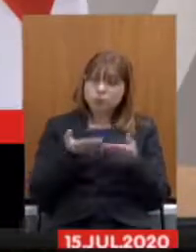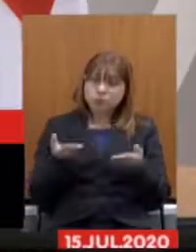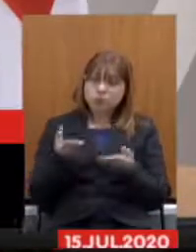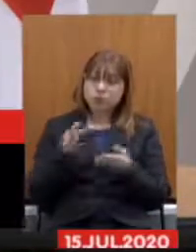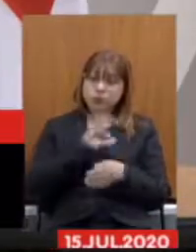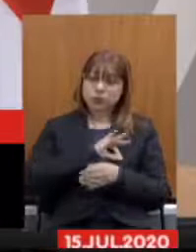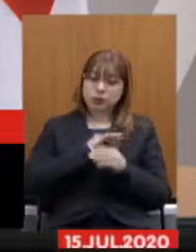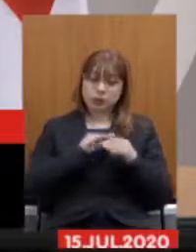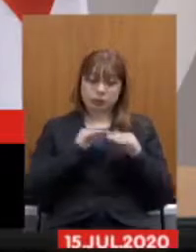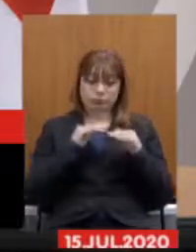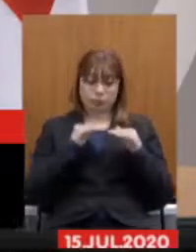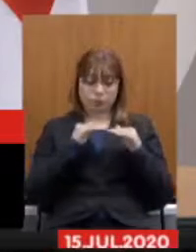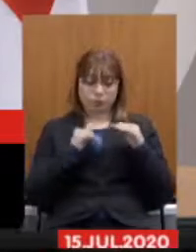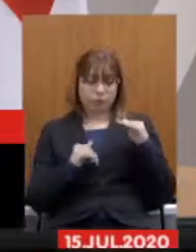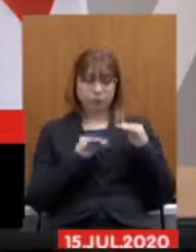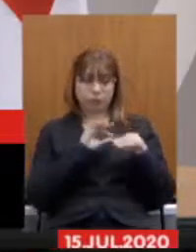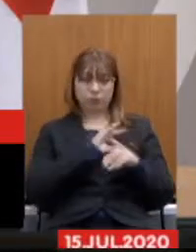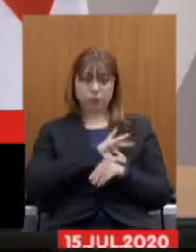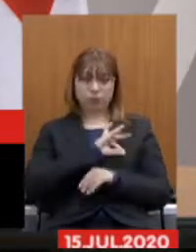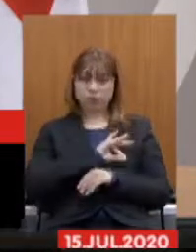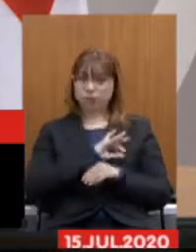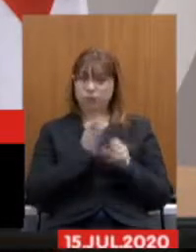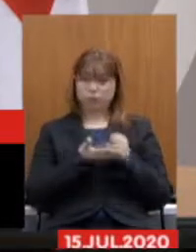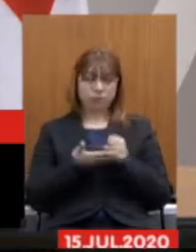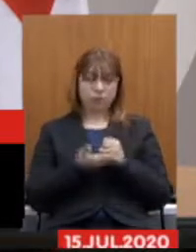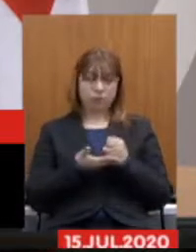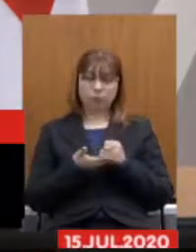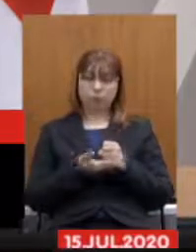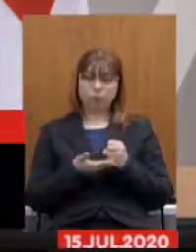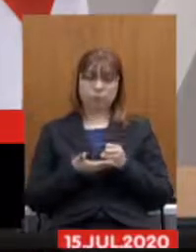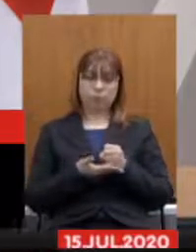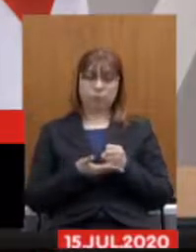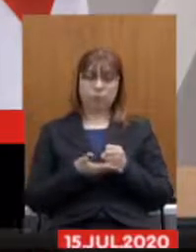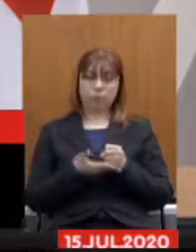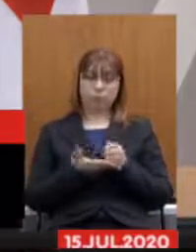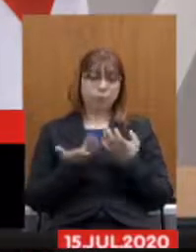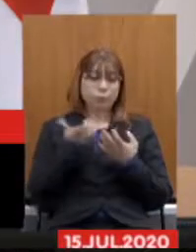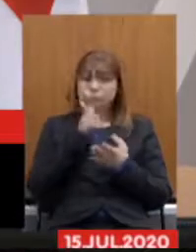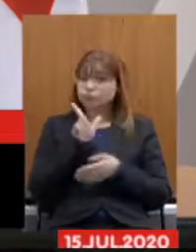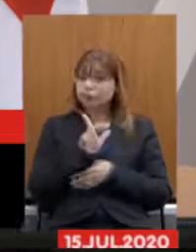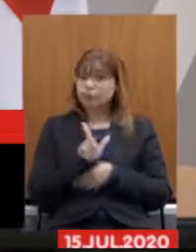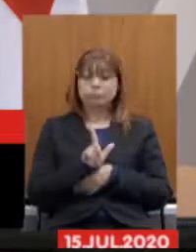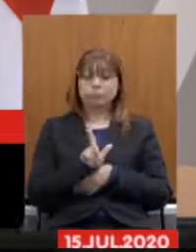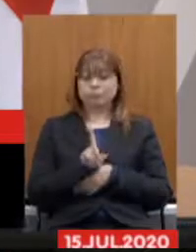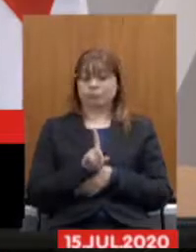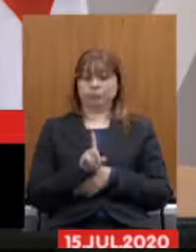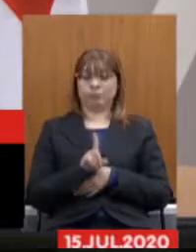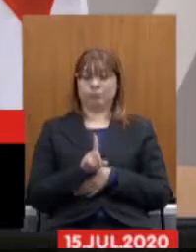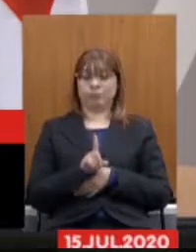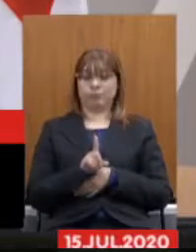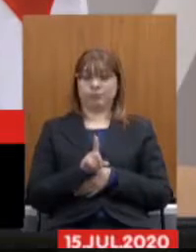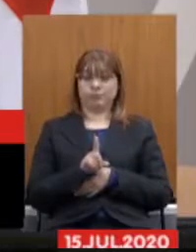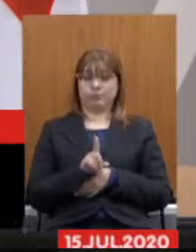menor do que o mínimo não tendo condições inclusive de